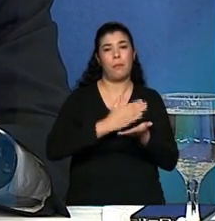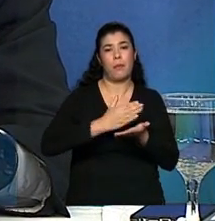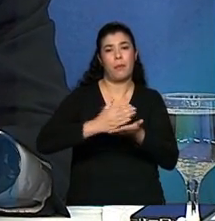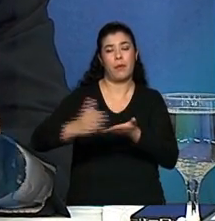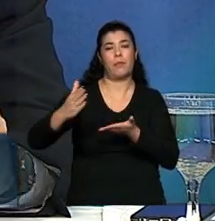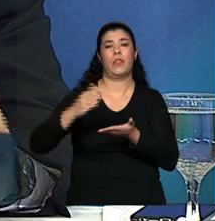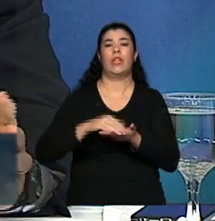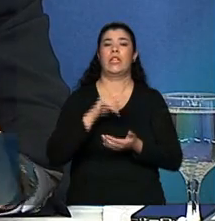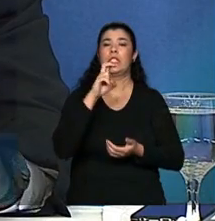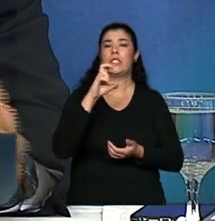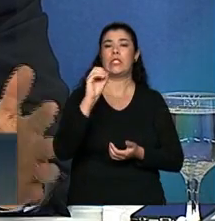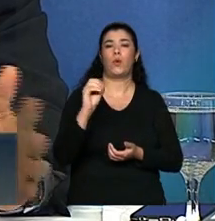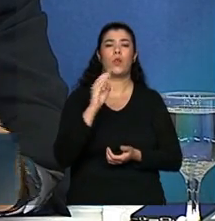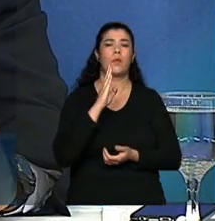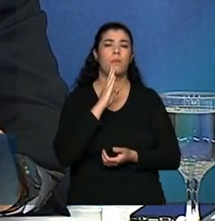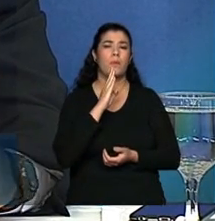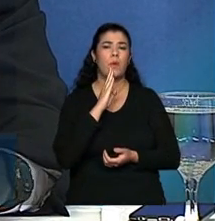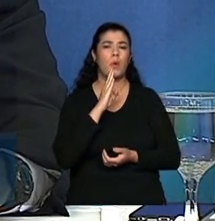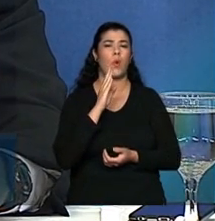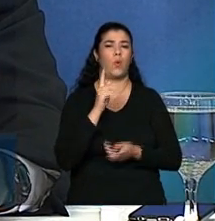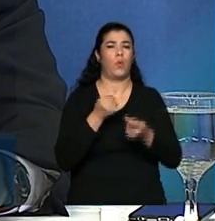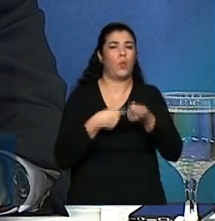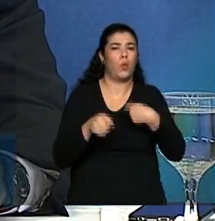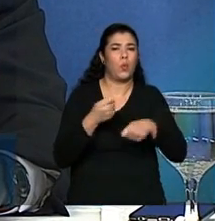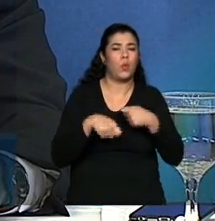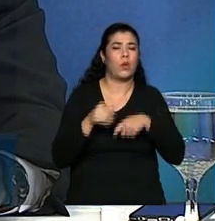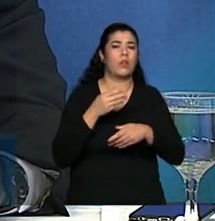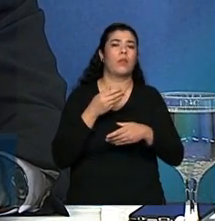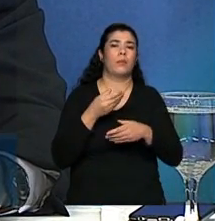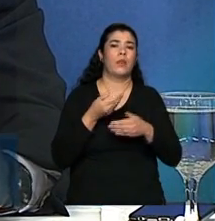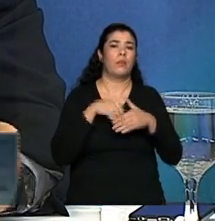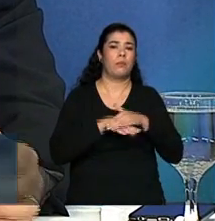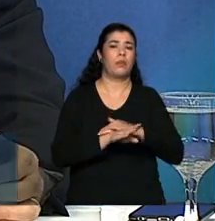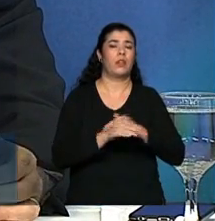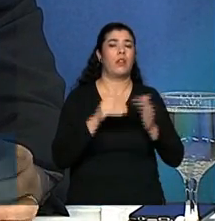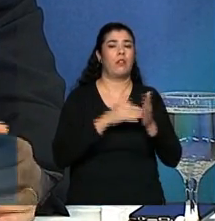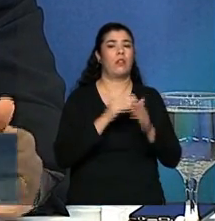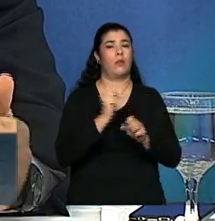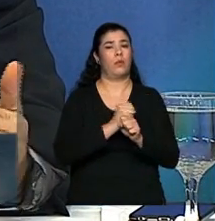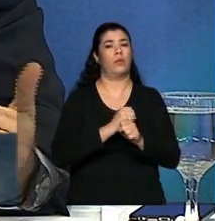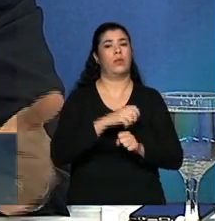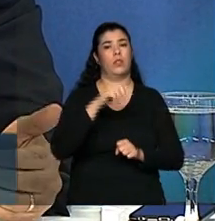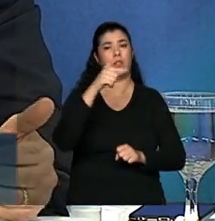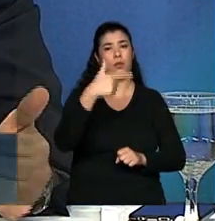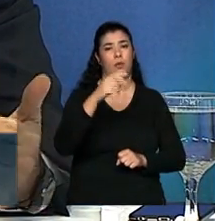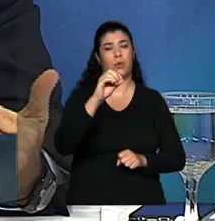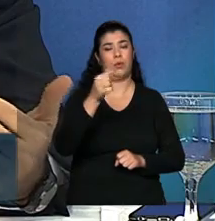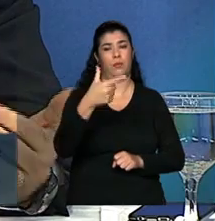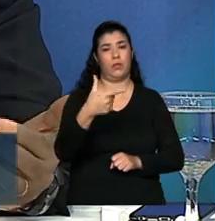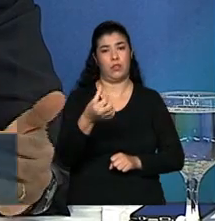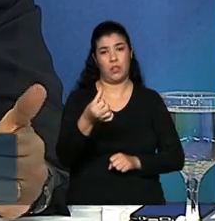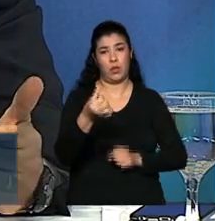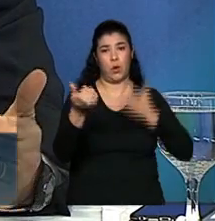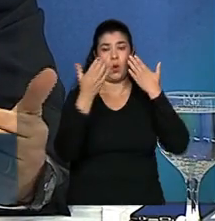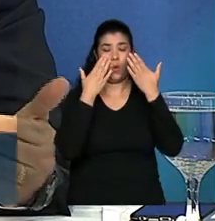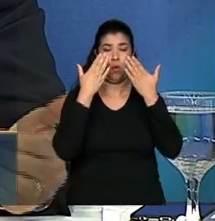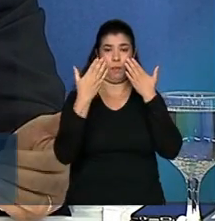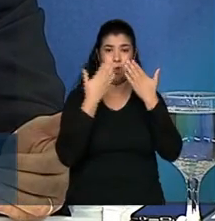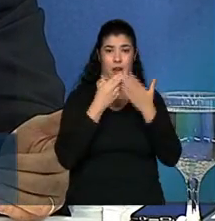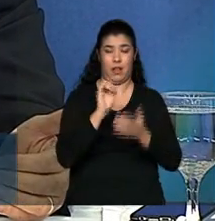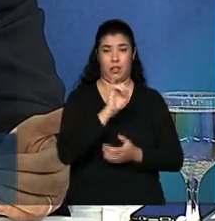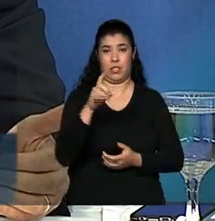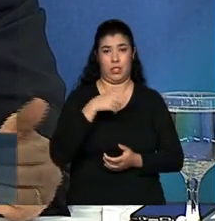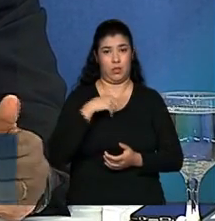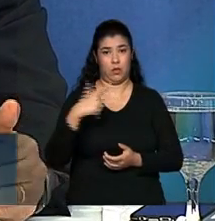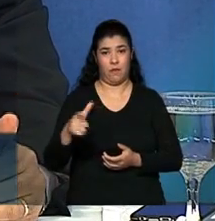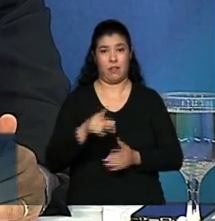Cerca de 50 bilhões até 2026 em comparação com o que aconteceria sem a